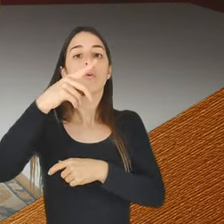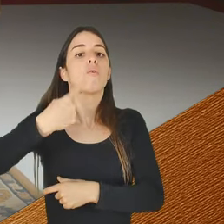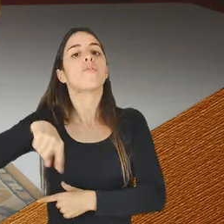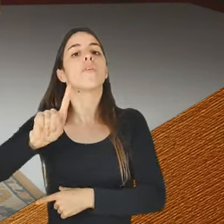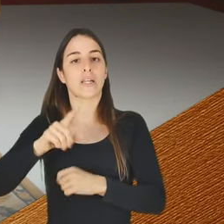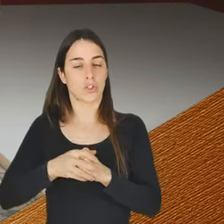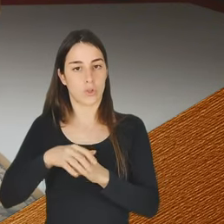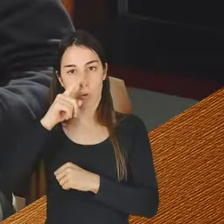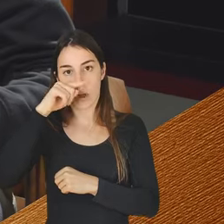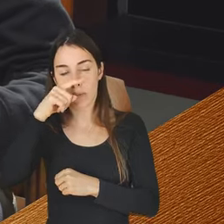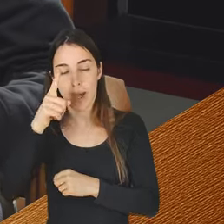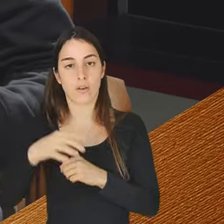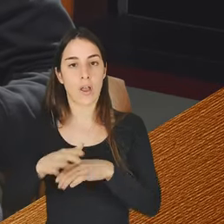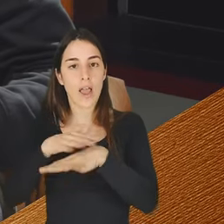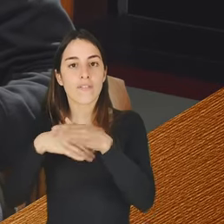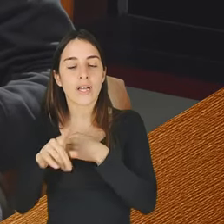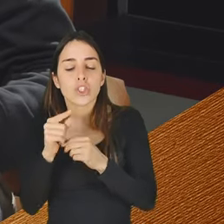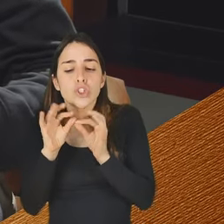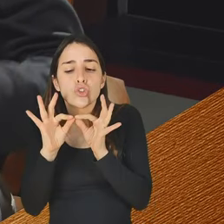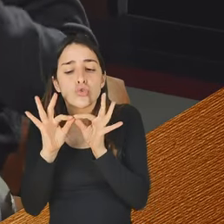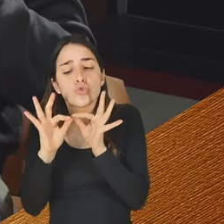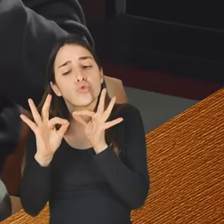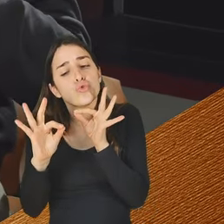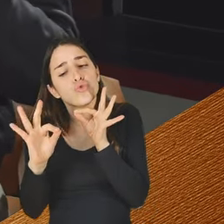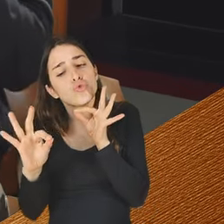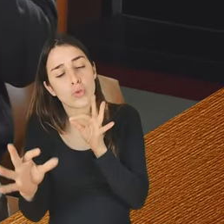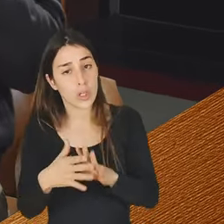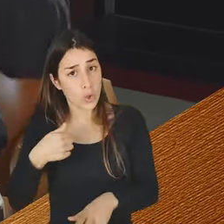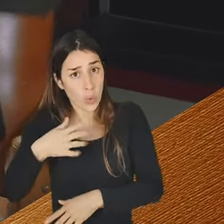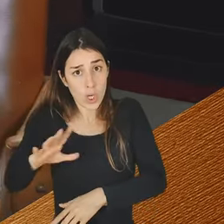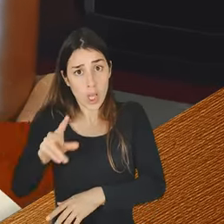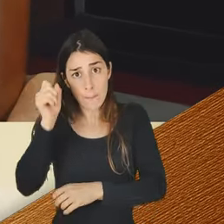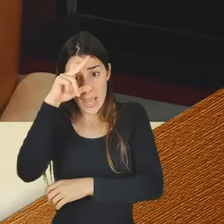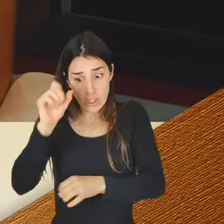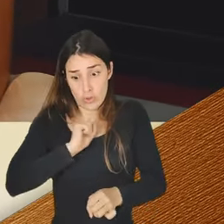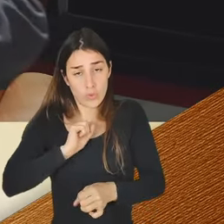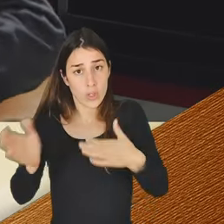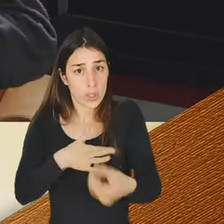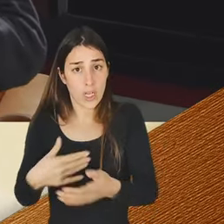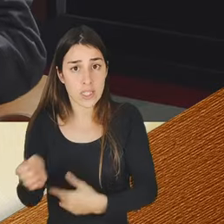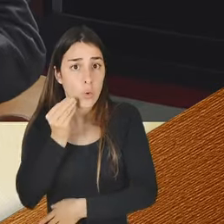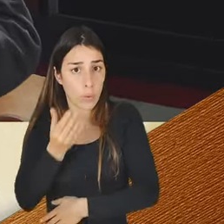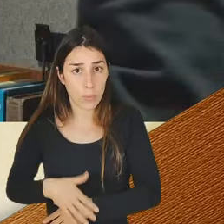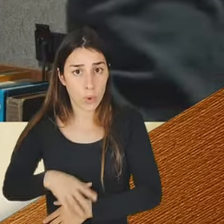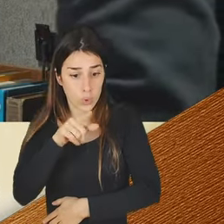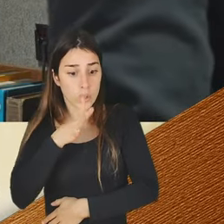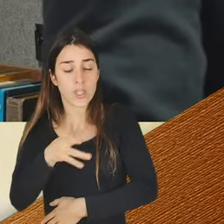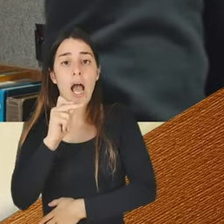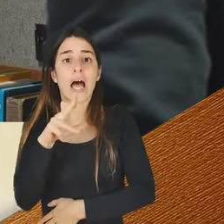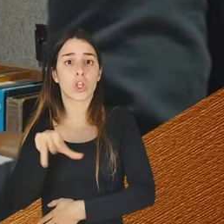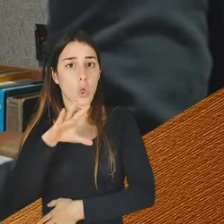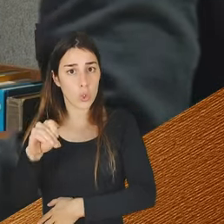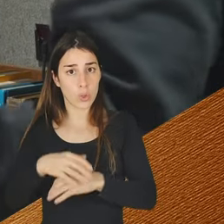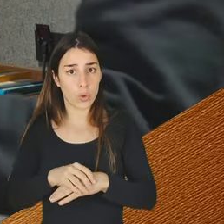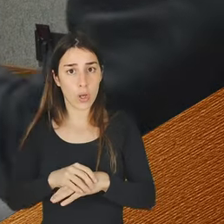Eu ia crer o meu pênis, gostasse o que gostasse, Vitor. Estás a perceber? Estás-me a dizer que a solução para o pobre António é andar com um pênis que nem o outro gajo queria.